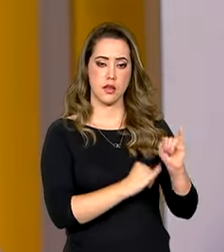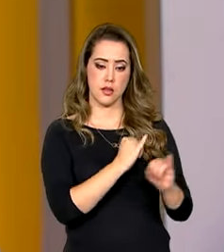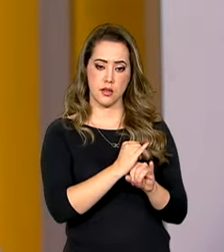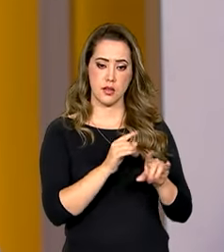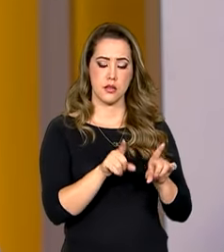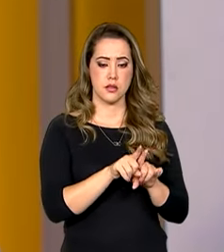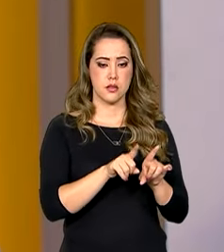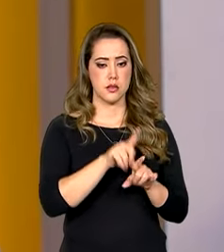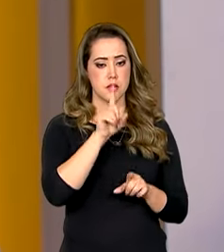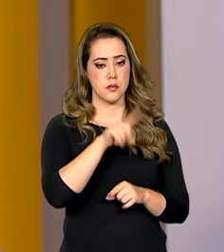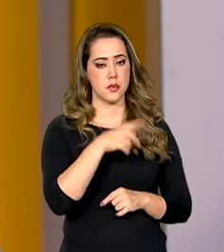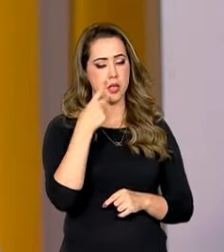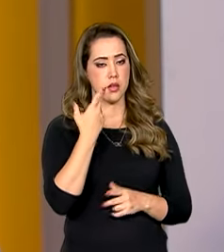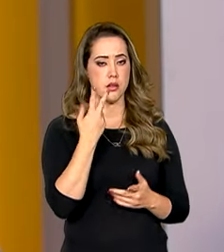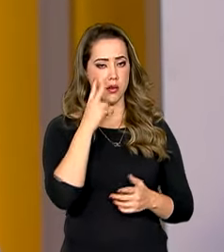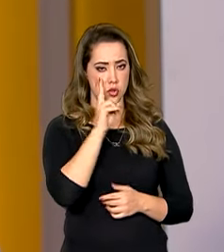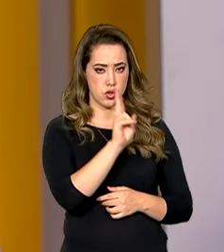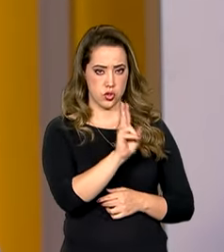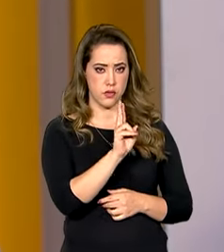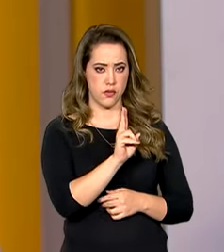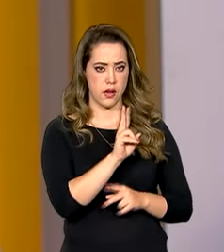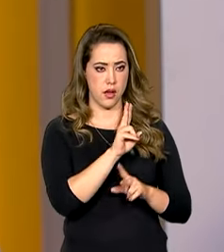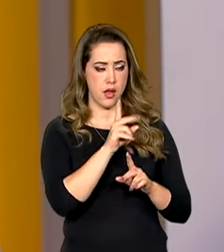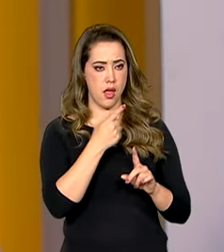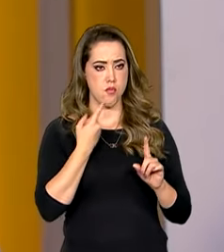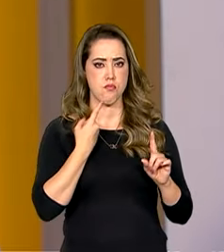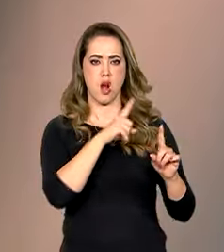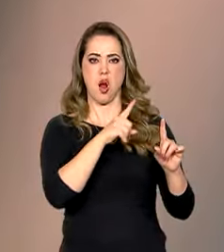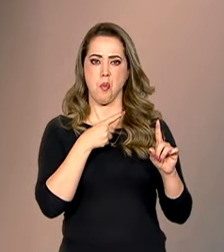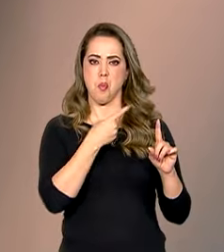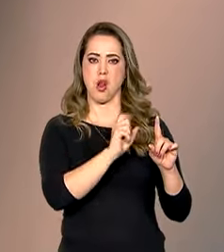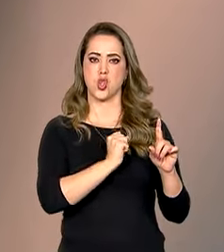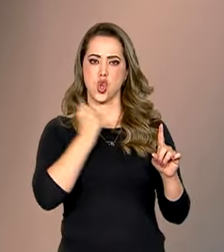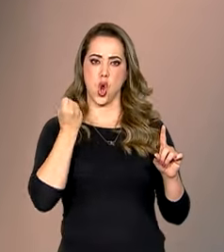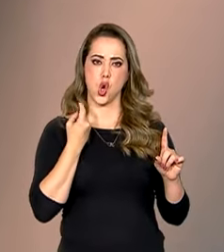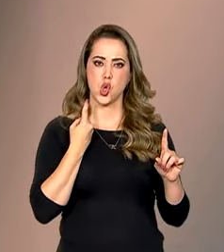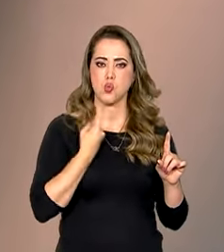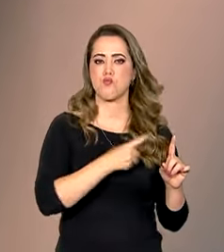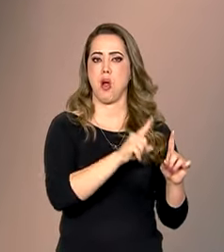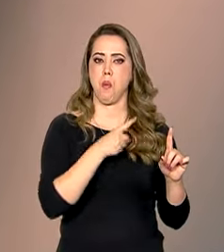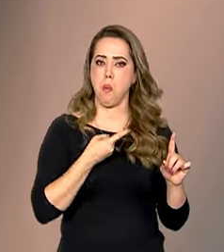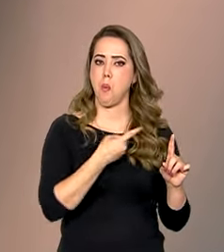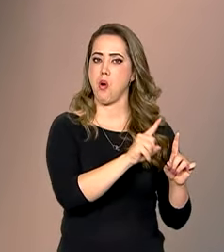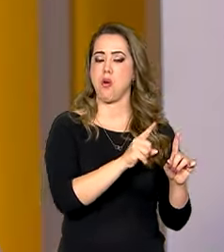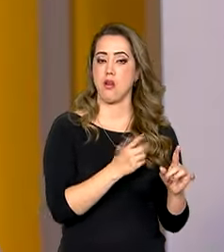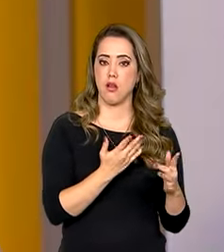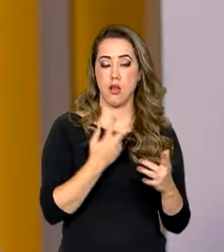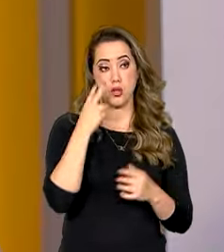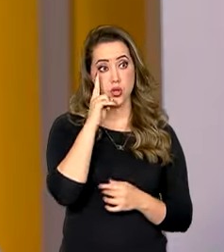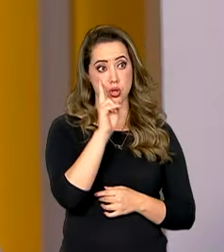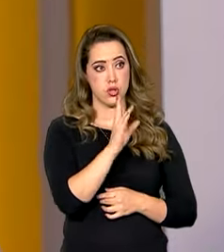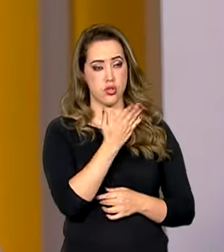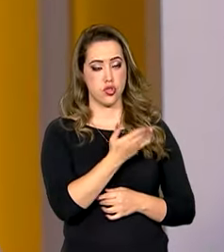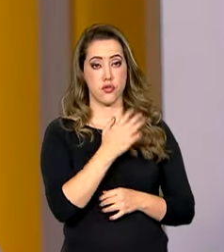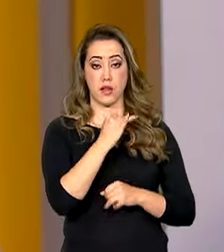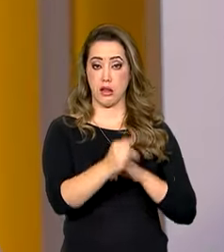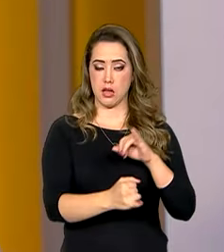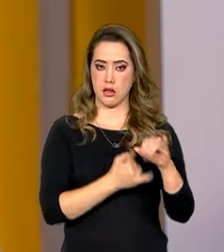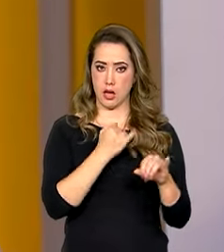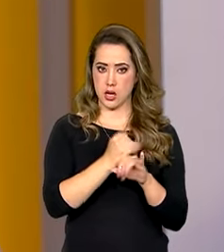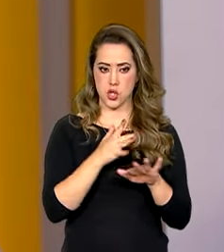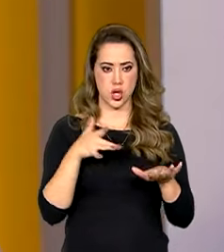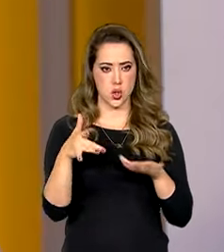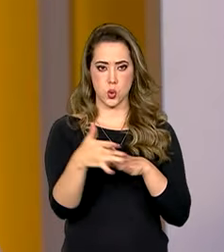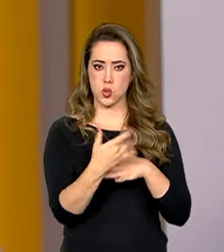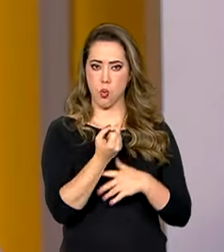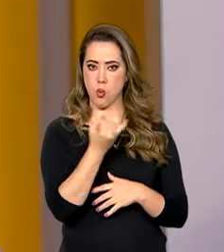também é muito comum o discurso de ódio contra as mulheres, né? Existem perfis nas redes sociais destinados exclusivamente para